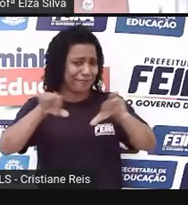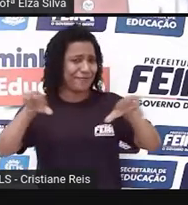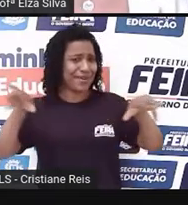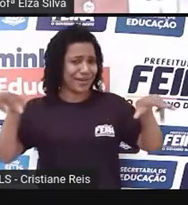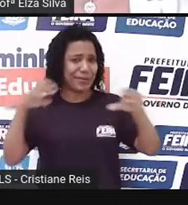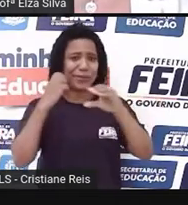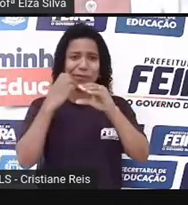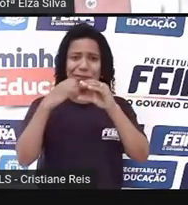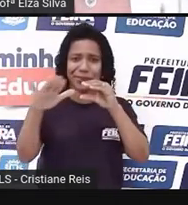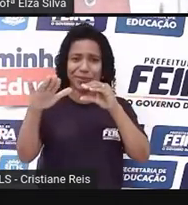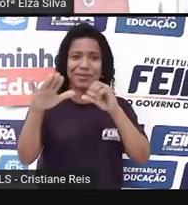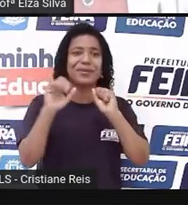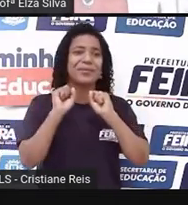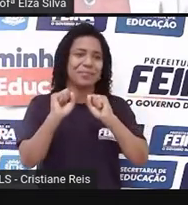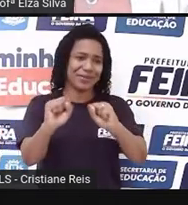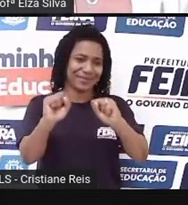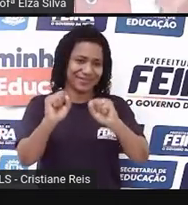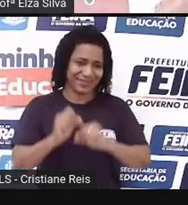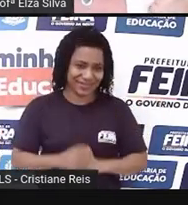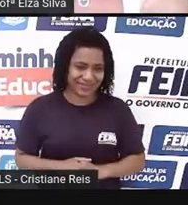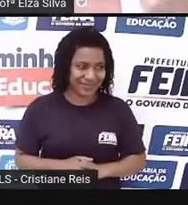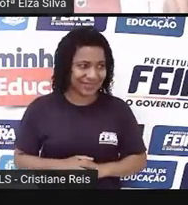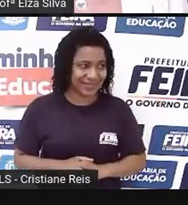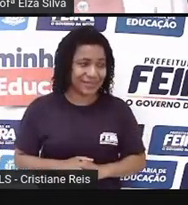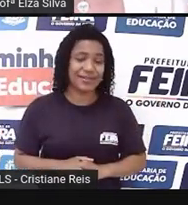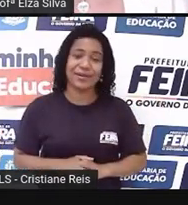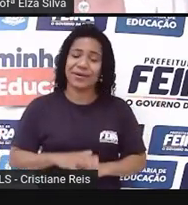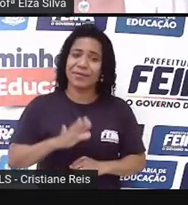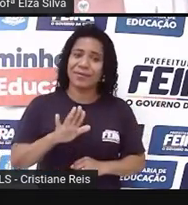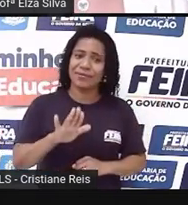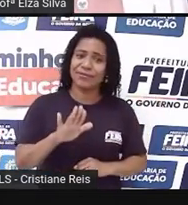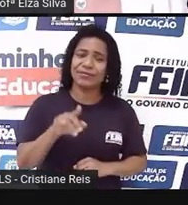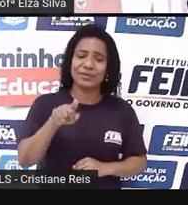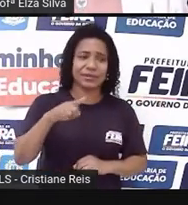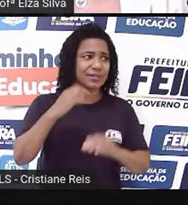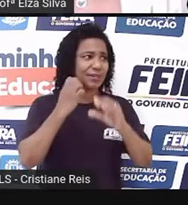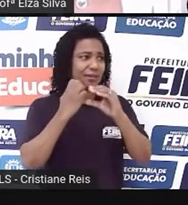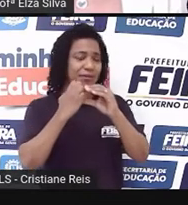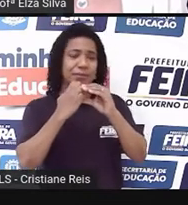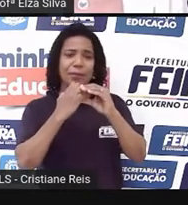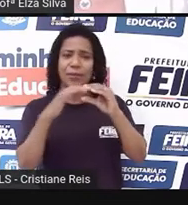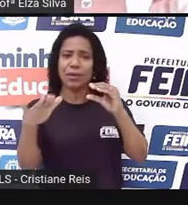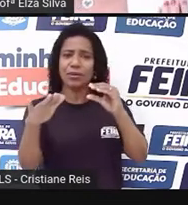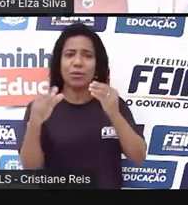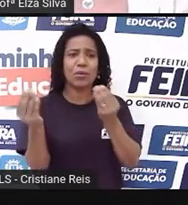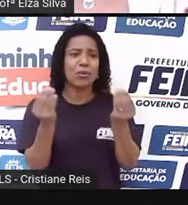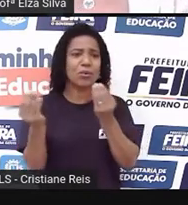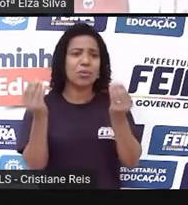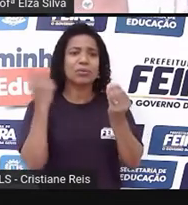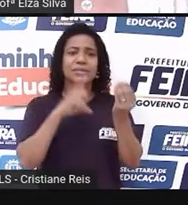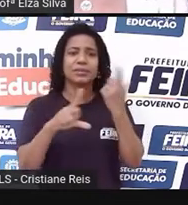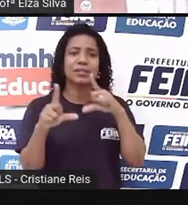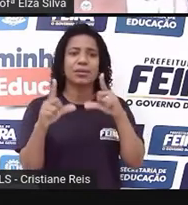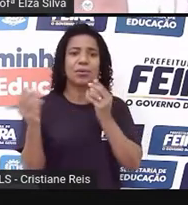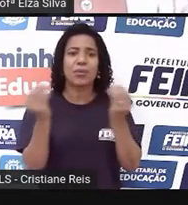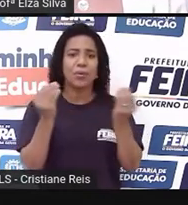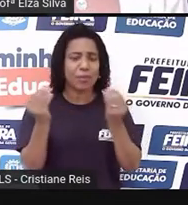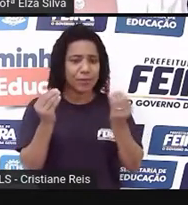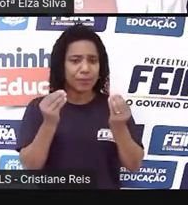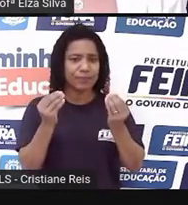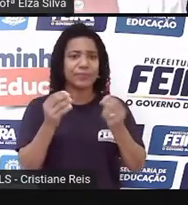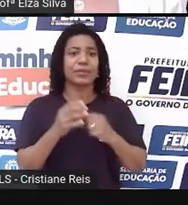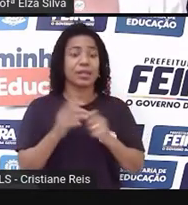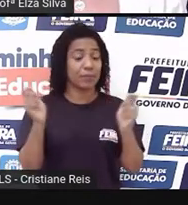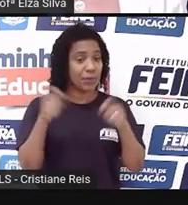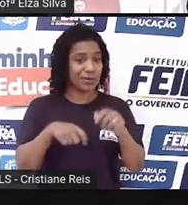infinidade. Para que você tenha um e-mail, é necessário que você crie uma password, ou seja,